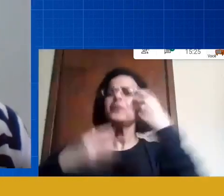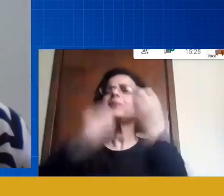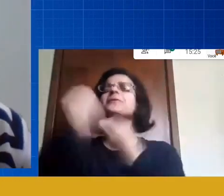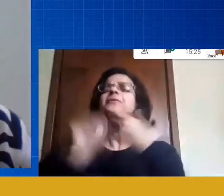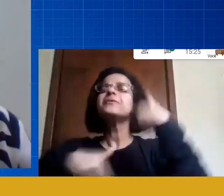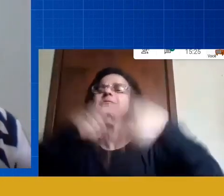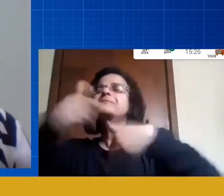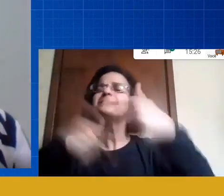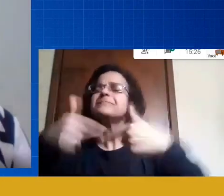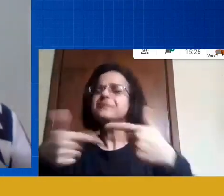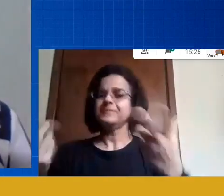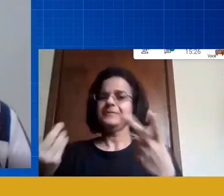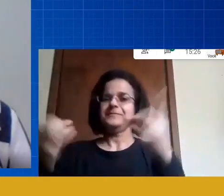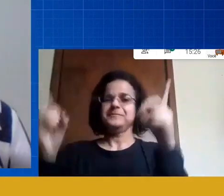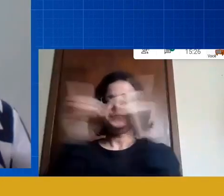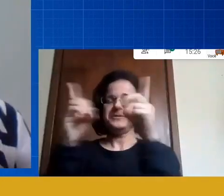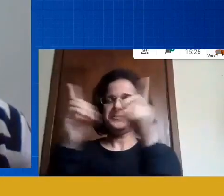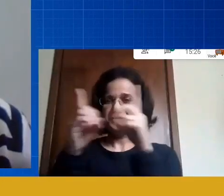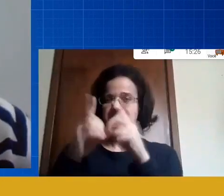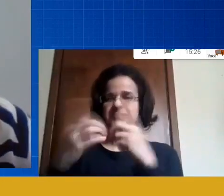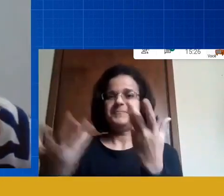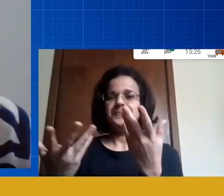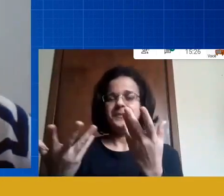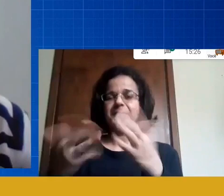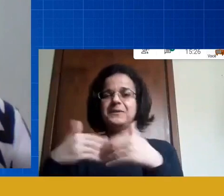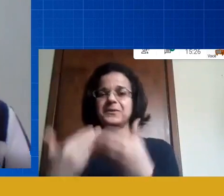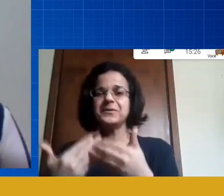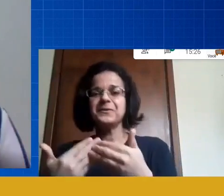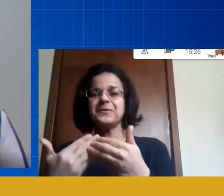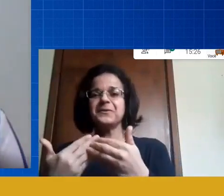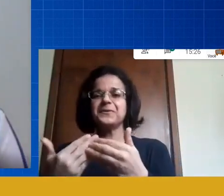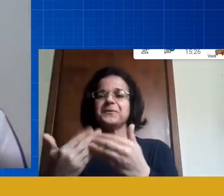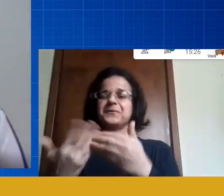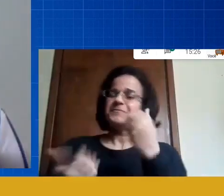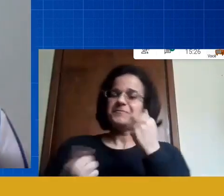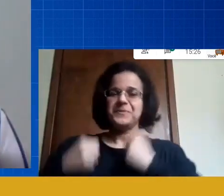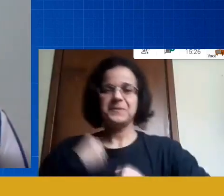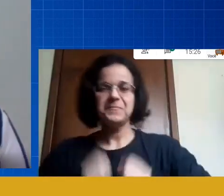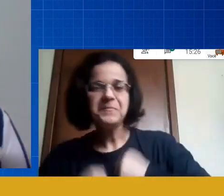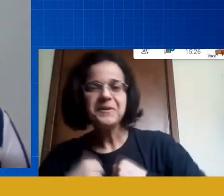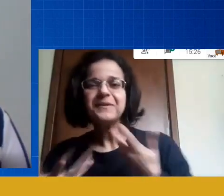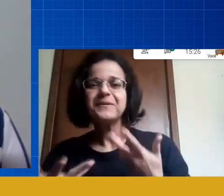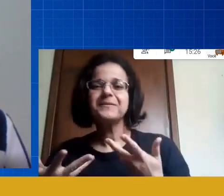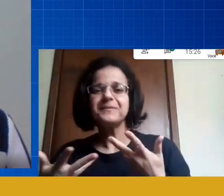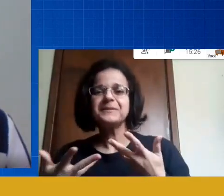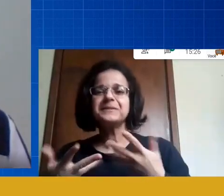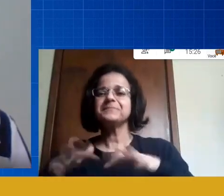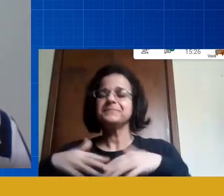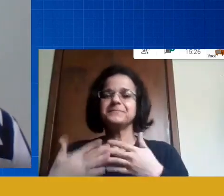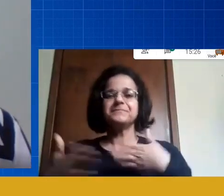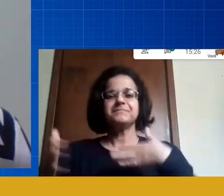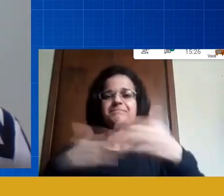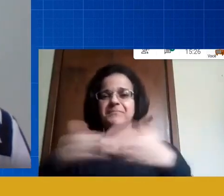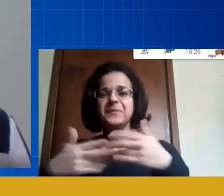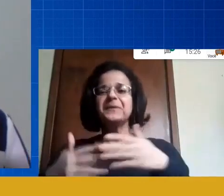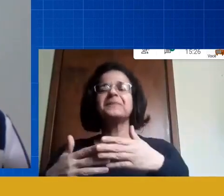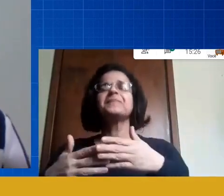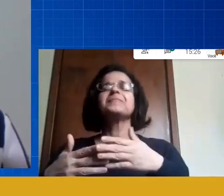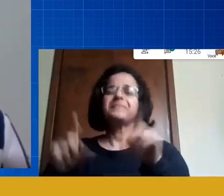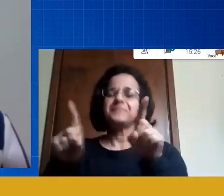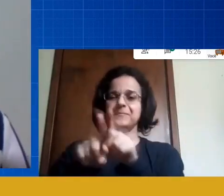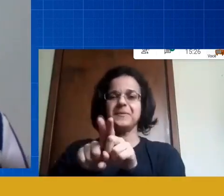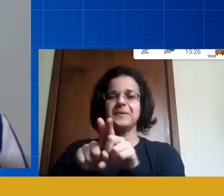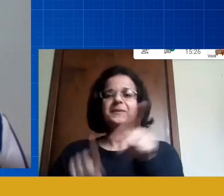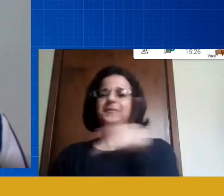didática seja de Libânio seja de qualquer dos nossos aí pais e mestres que